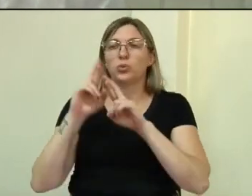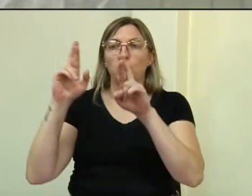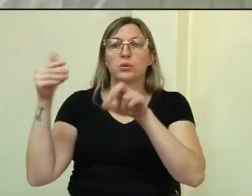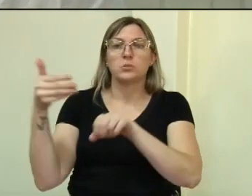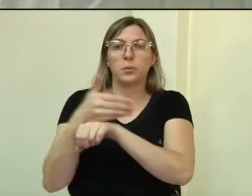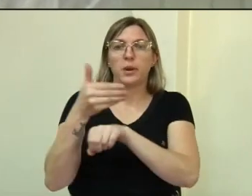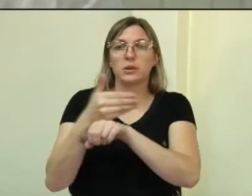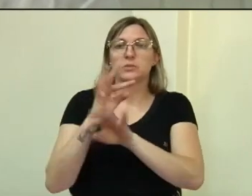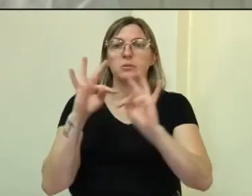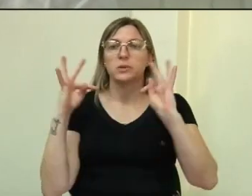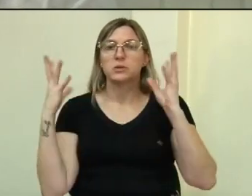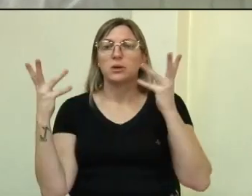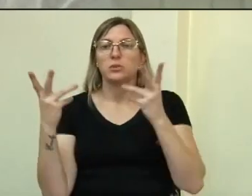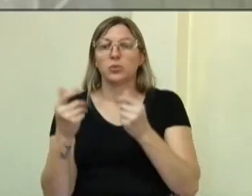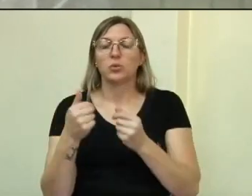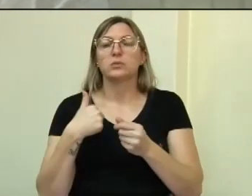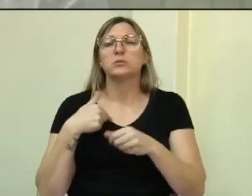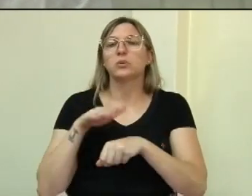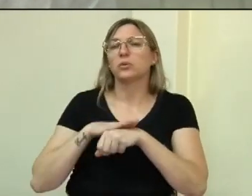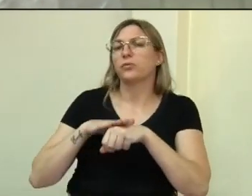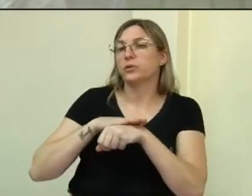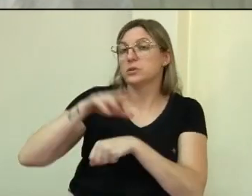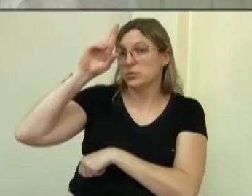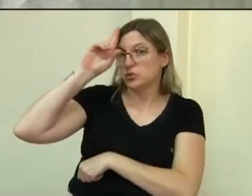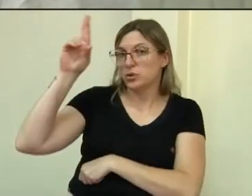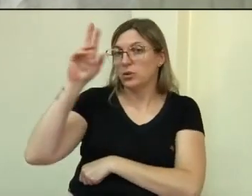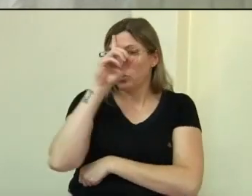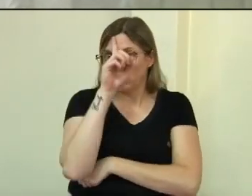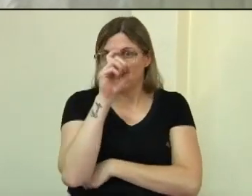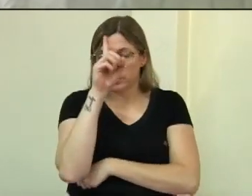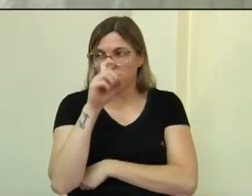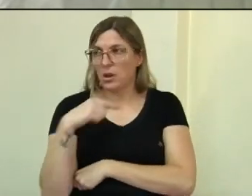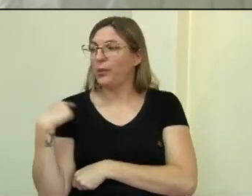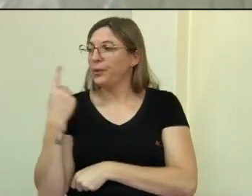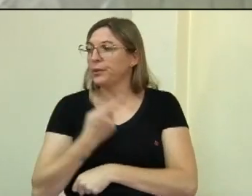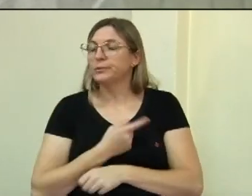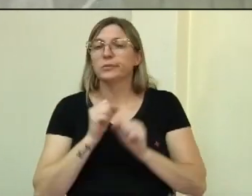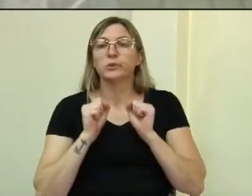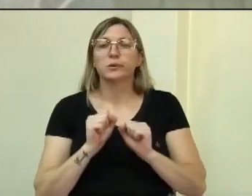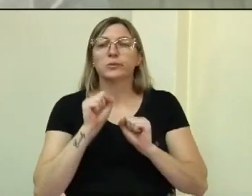que a gente possa, inclusive, em conjunto, pensar algumas alternativas.